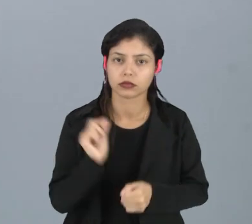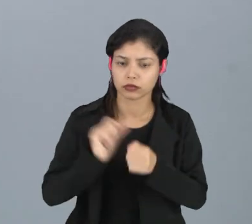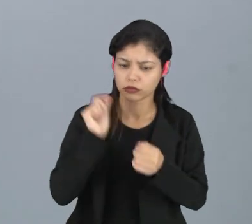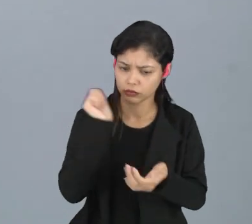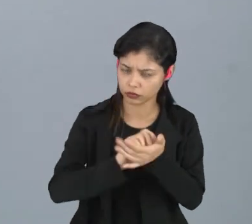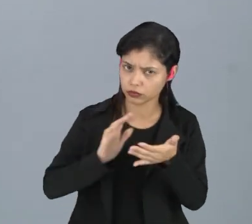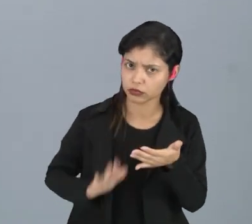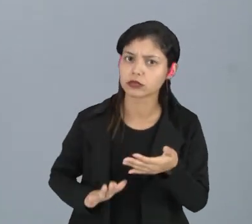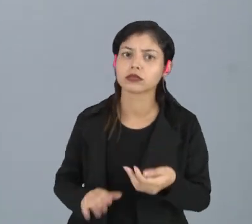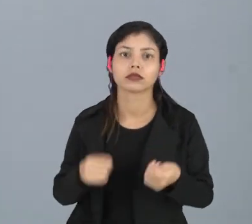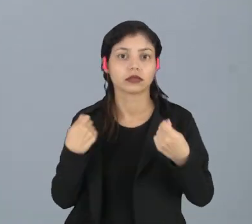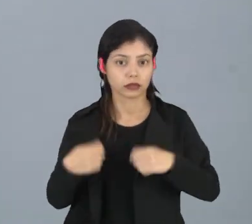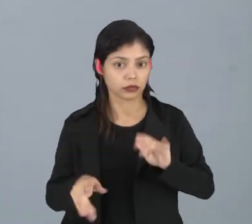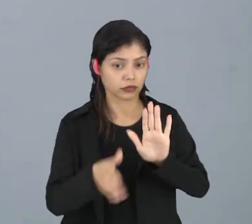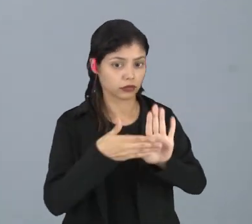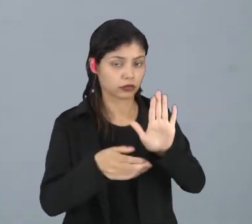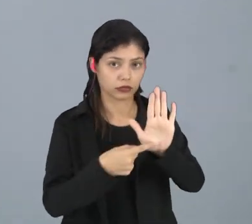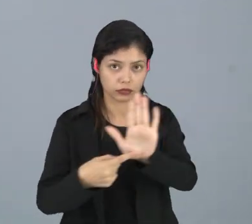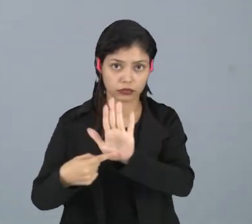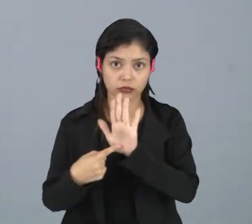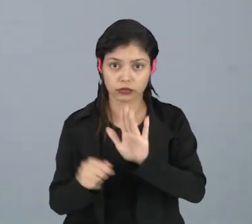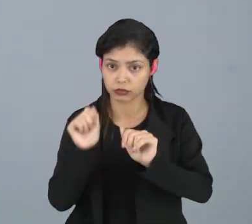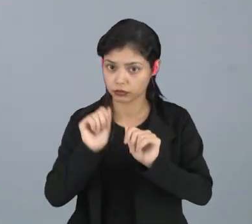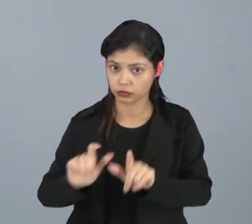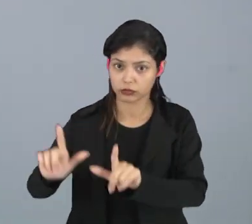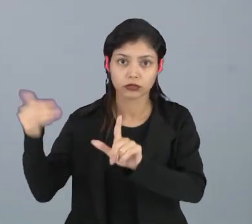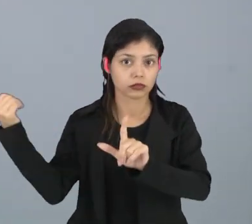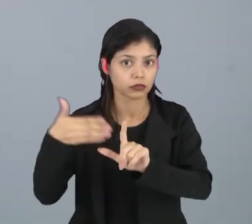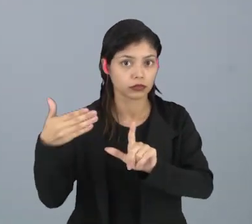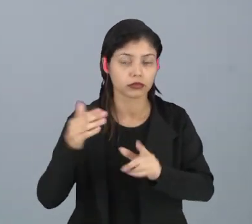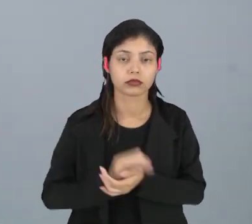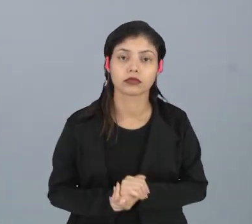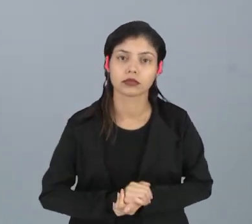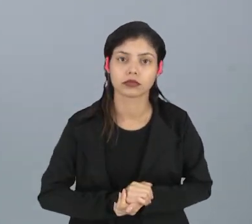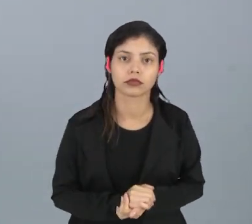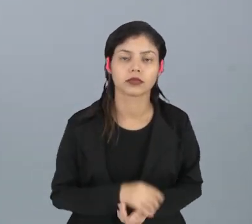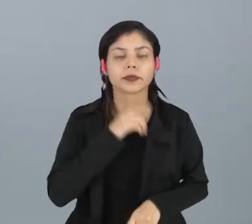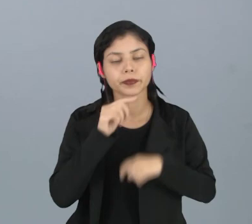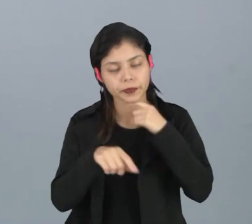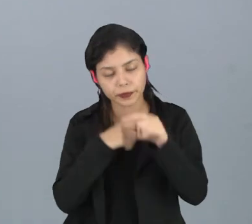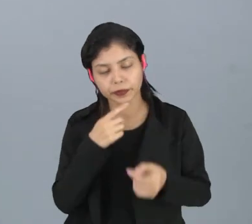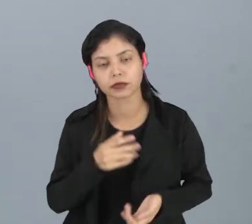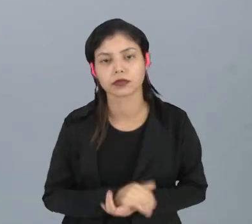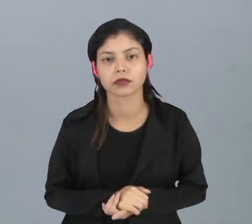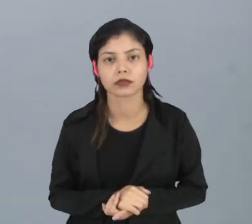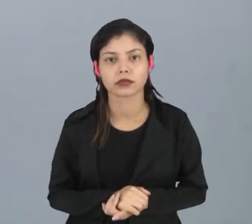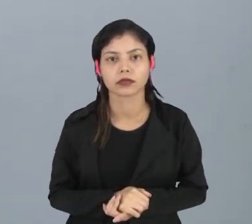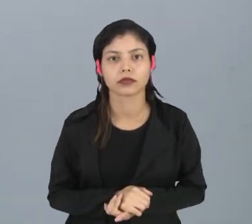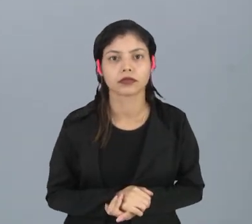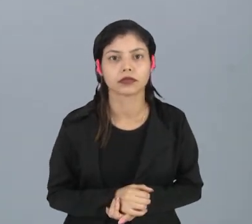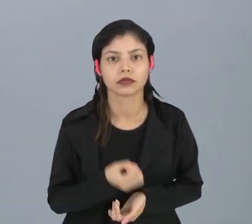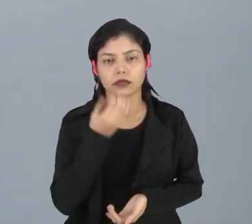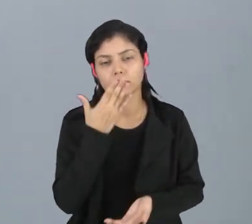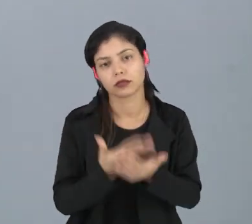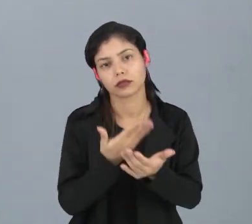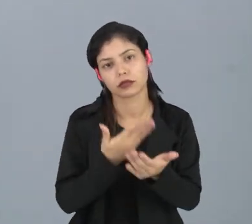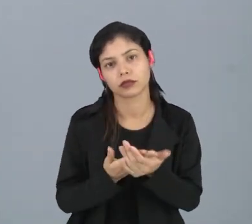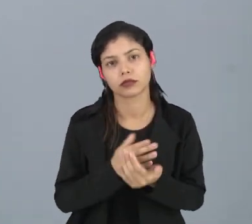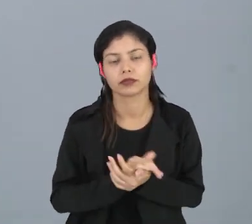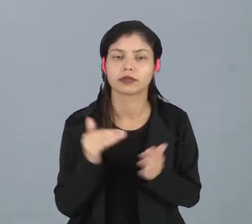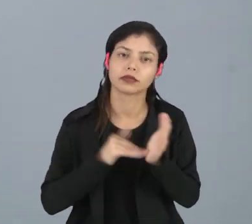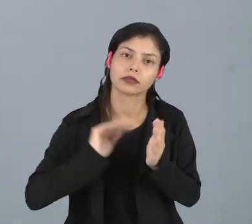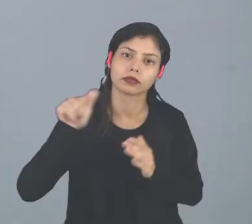façam as atividades que estão propostas na plataforma e tire suas dúvidas. Uma boa aula